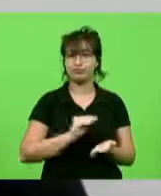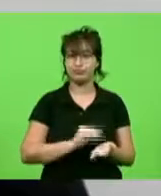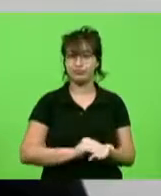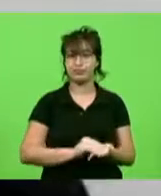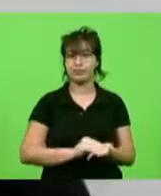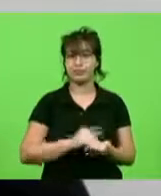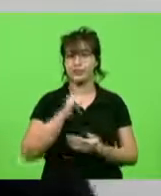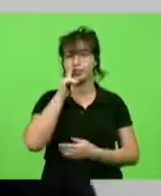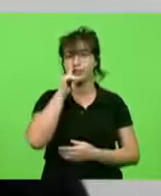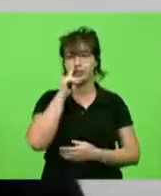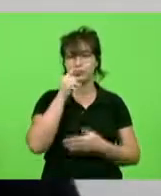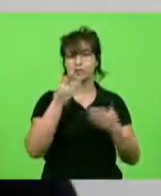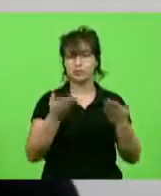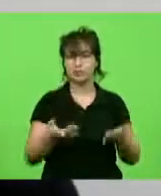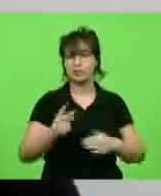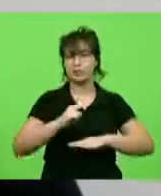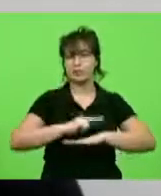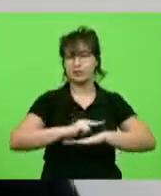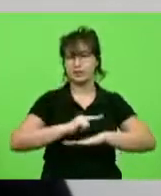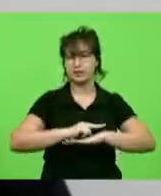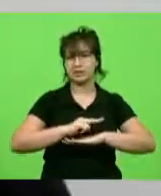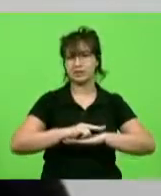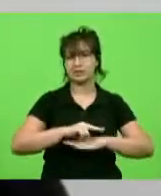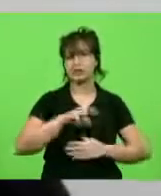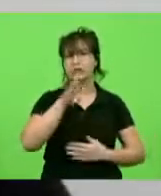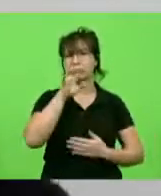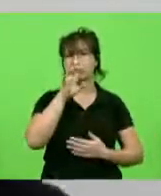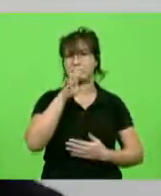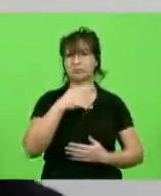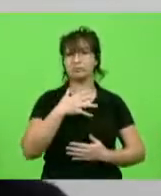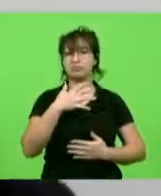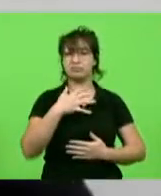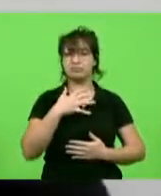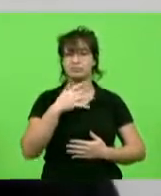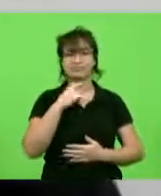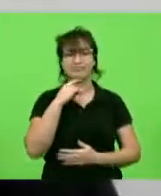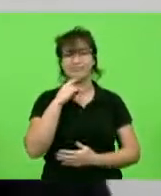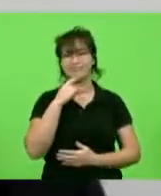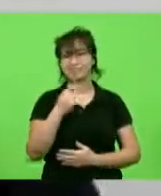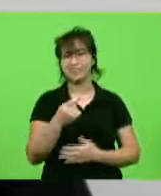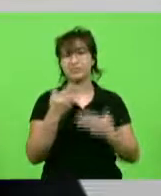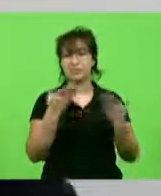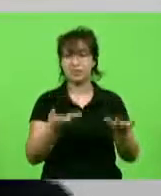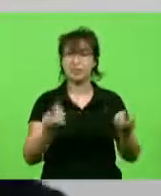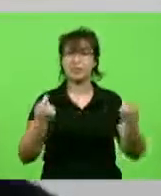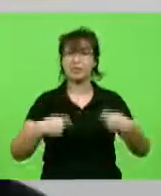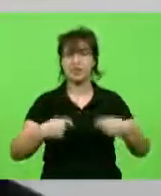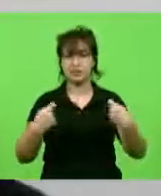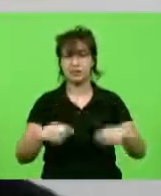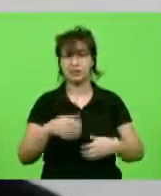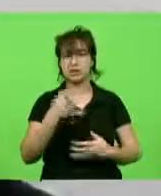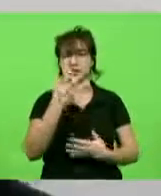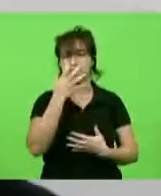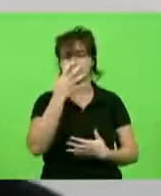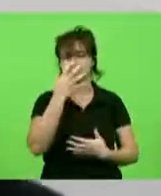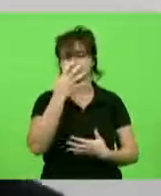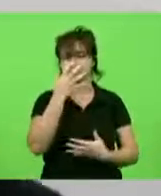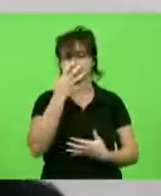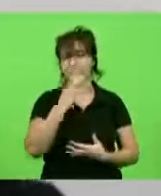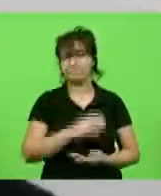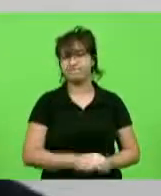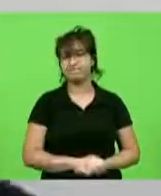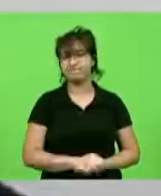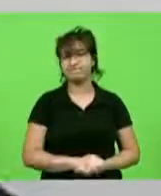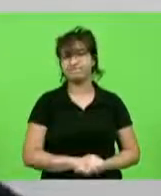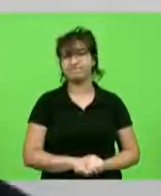pacientes com insuficiência respiratória aguda e que são dependentes do oxigênio. Nesta reunião